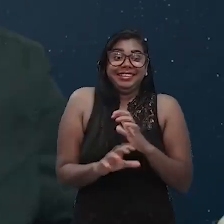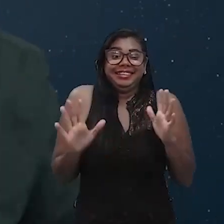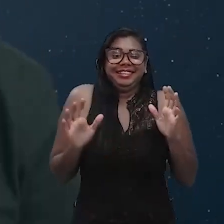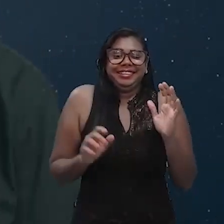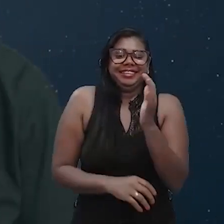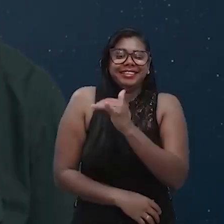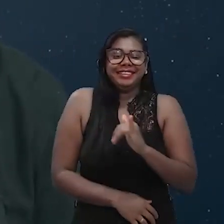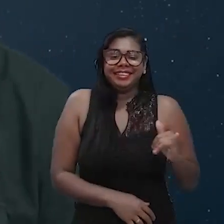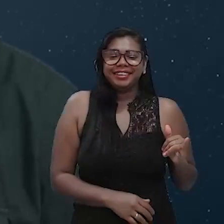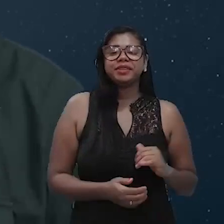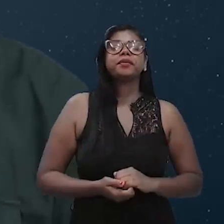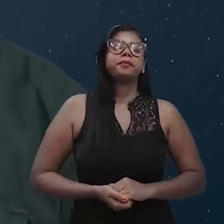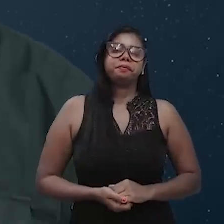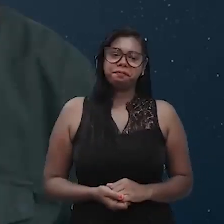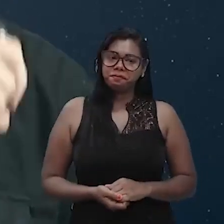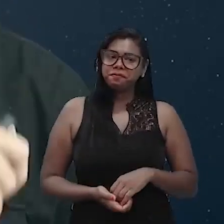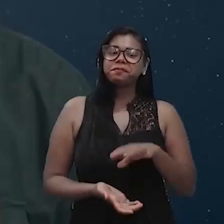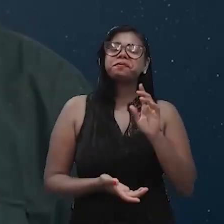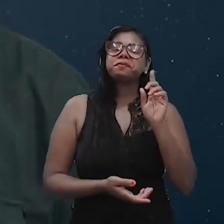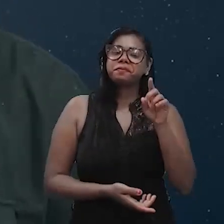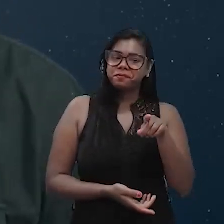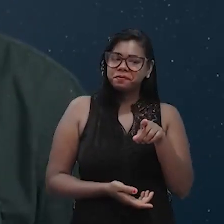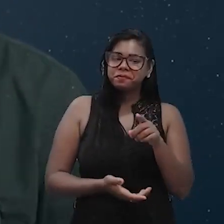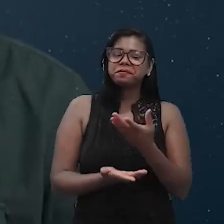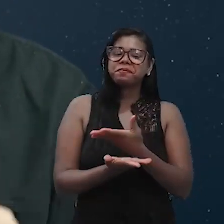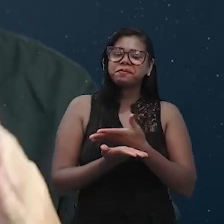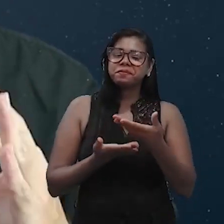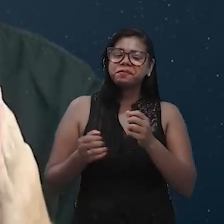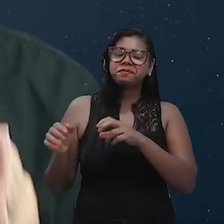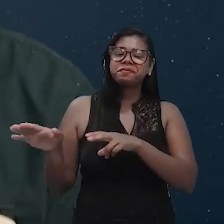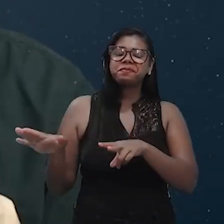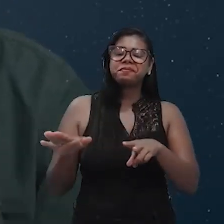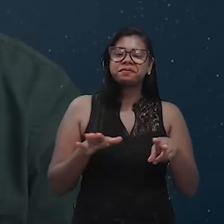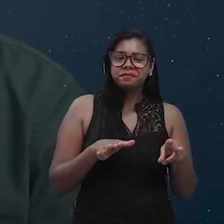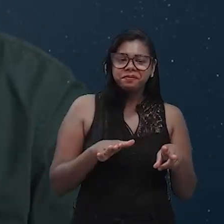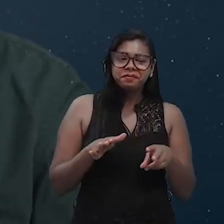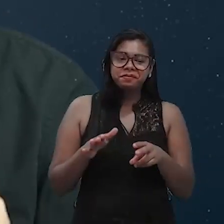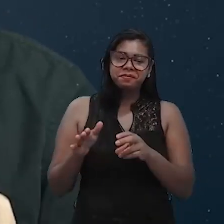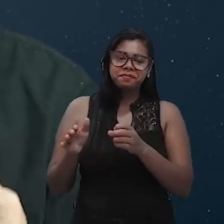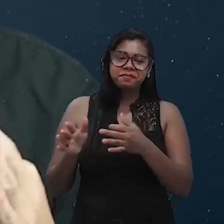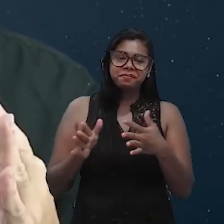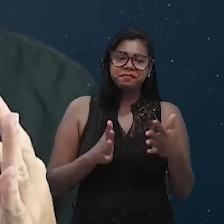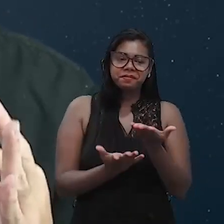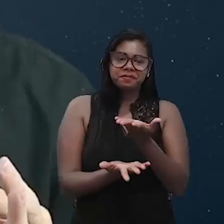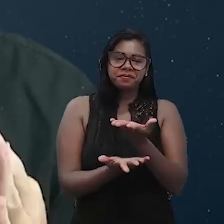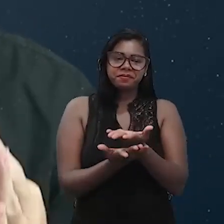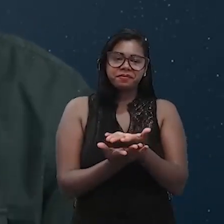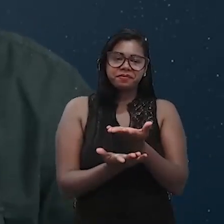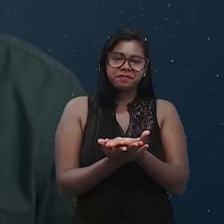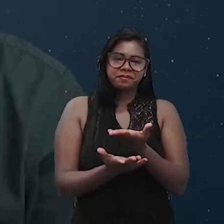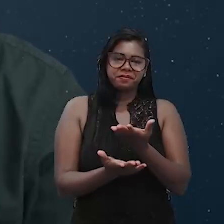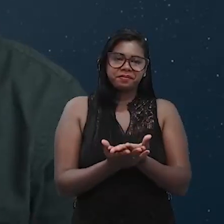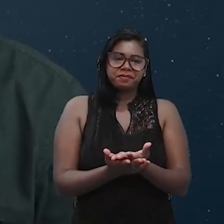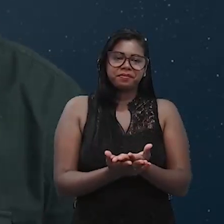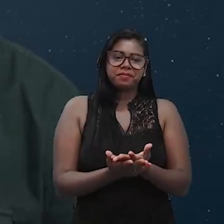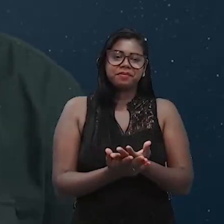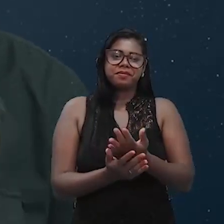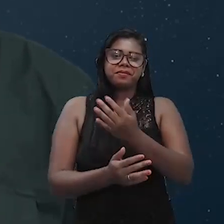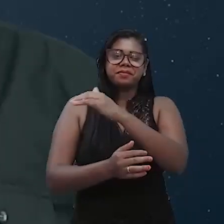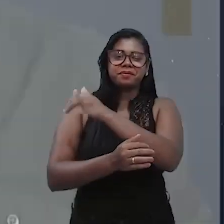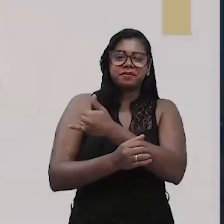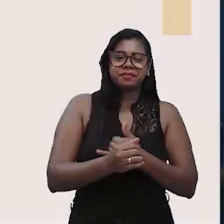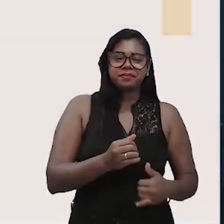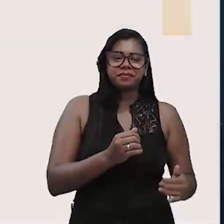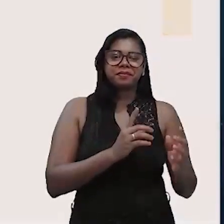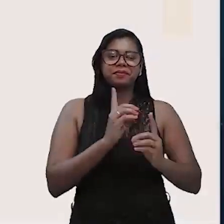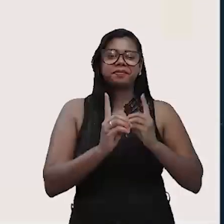pois bem, meu pequeno gafanhoto! Vamos começar essa semana com a sequência das aulas de eletrodinâmica. Robertão,